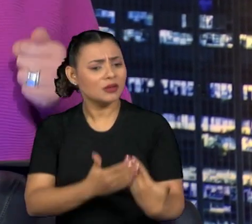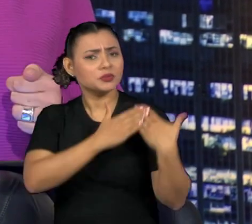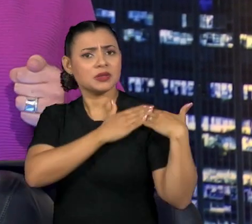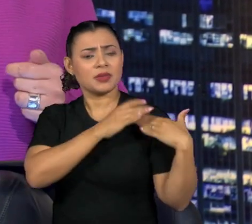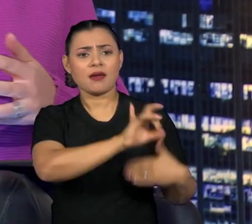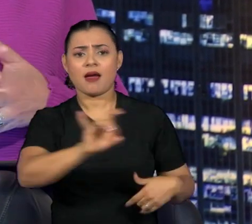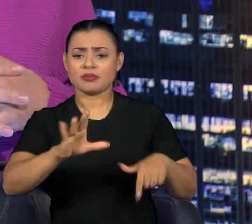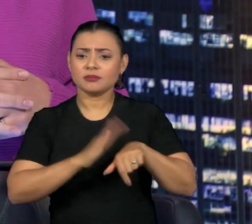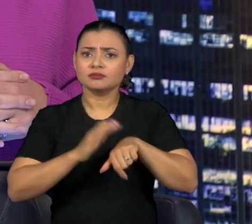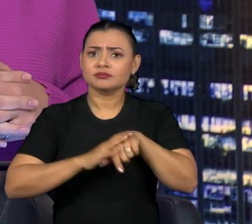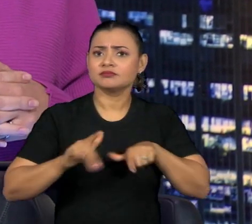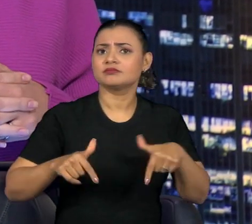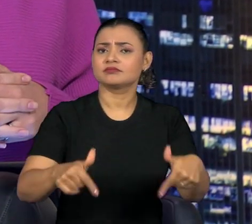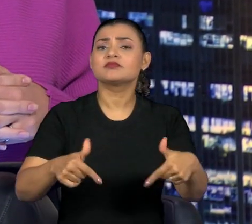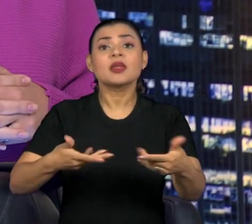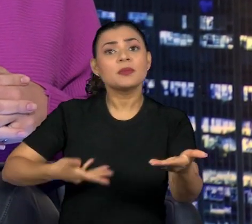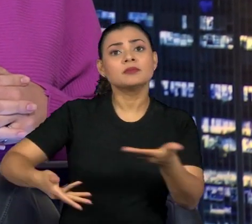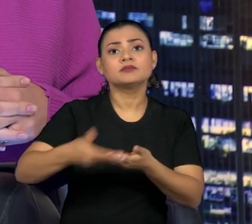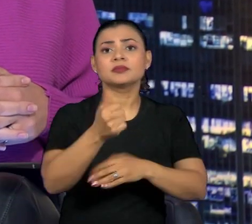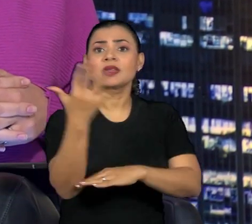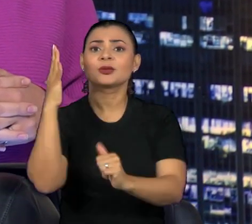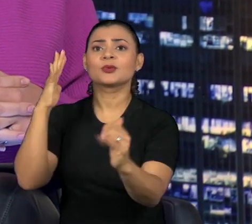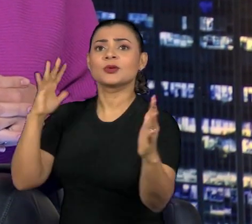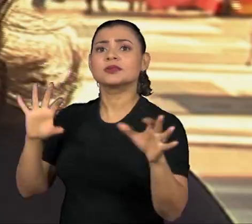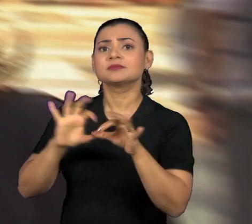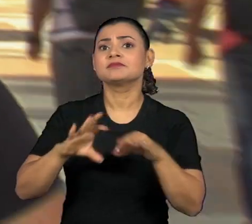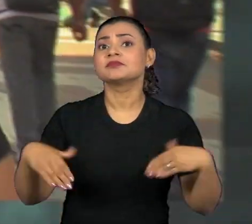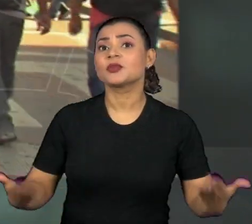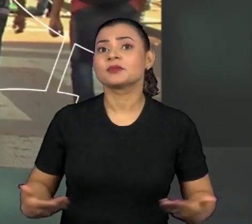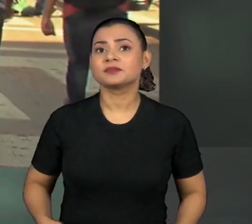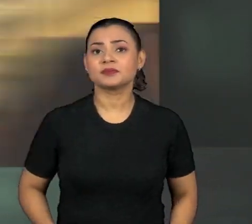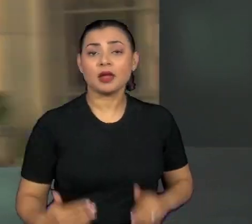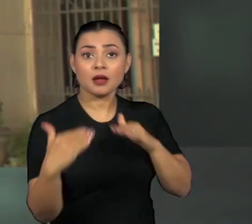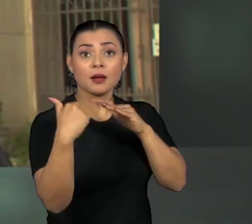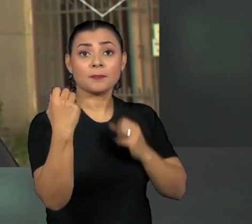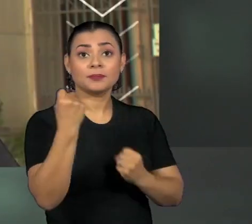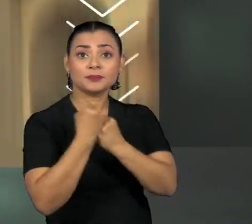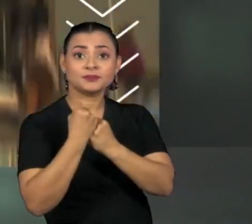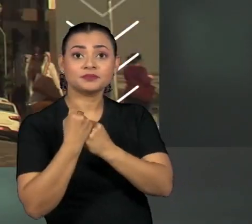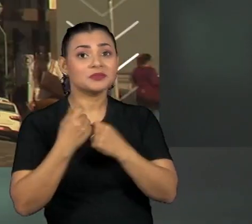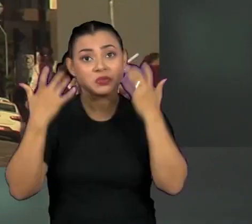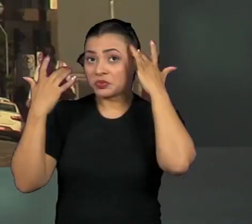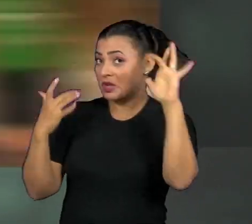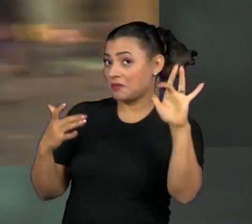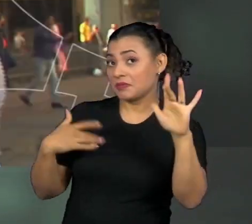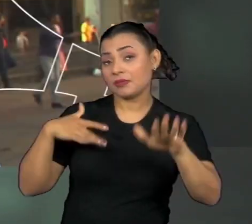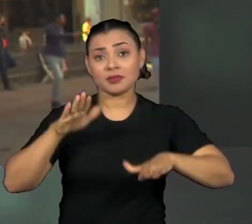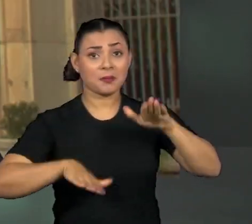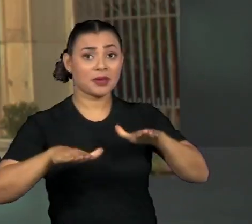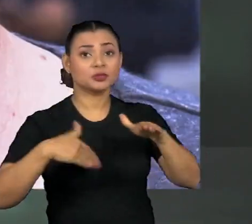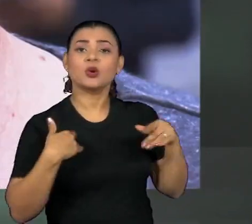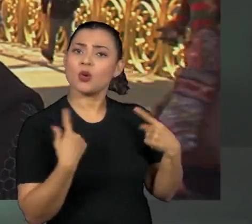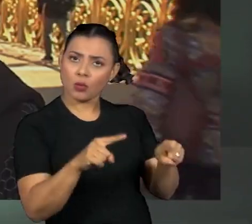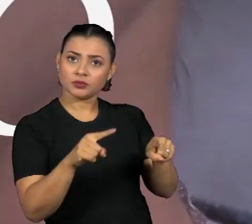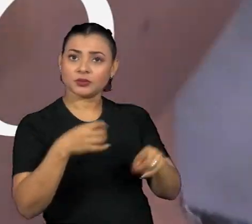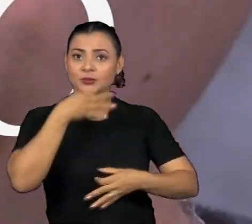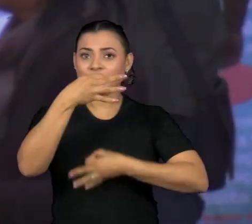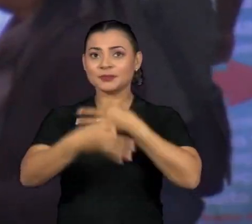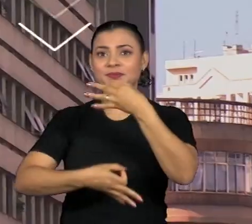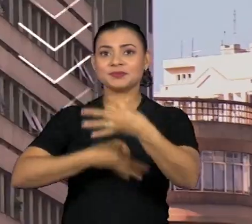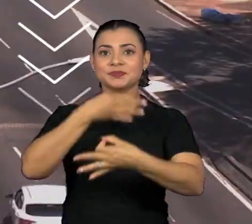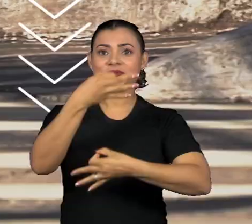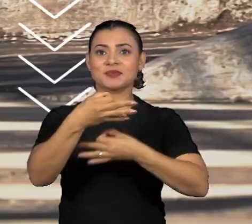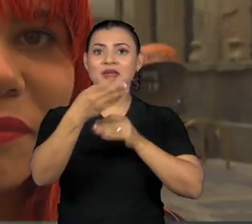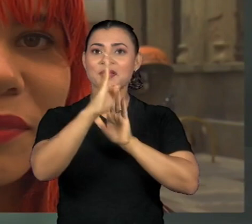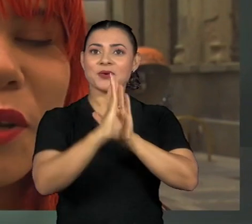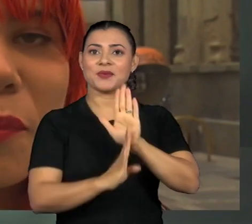cada um de nós na interação com a natureza? Sou a favor. Ah, não sei. Depende. Sou contra. Opinião.